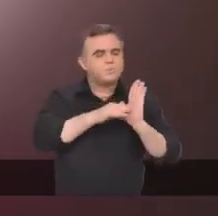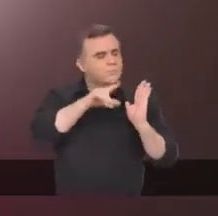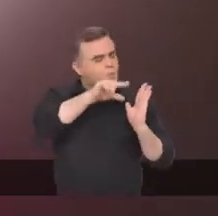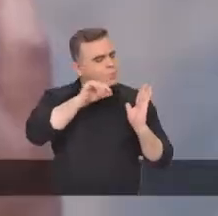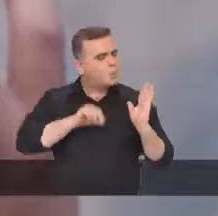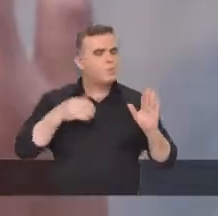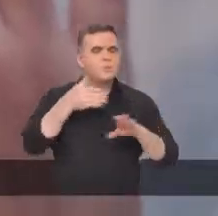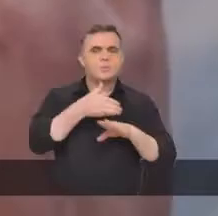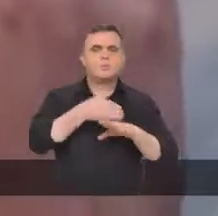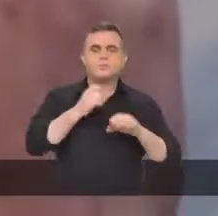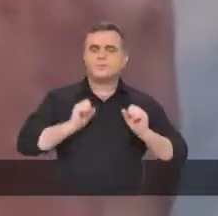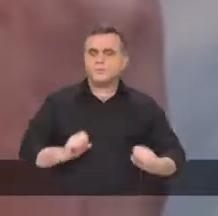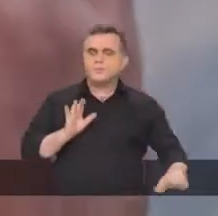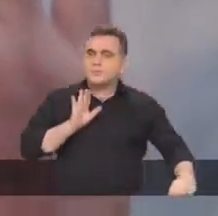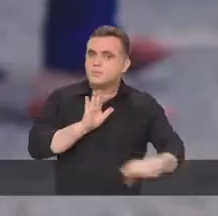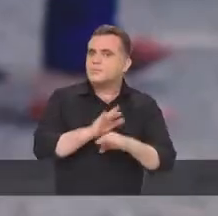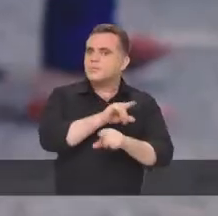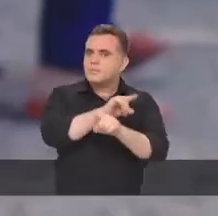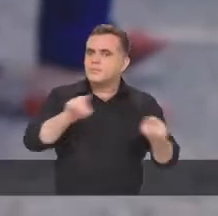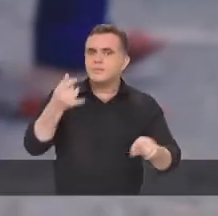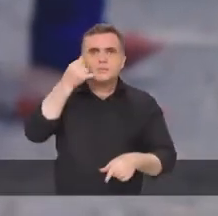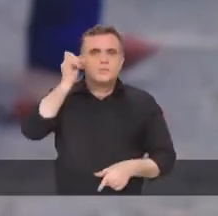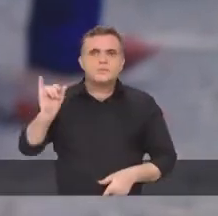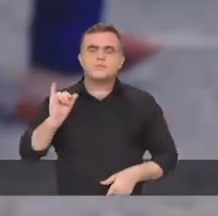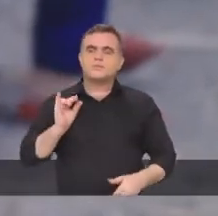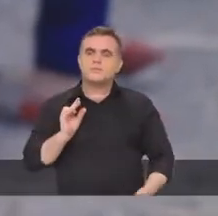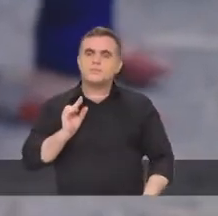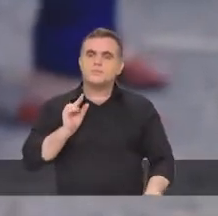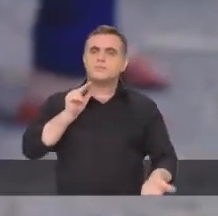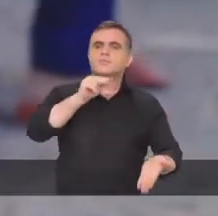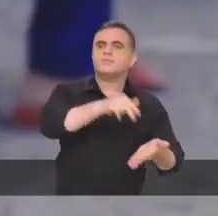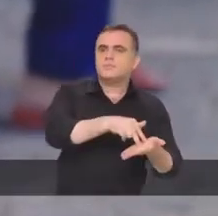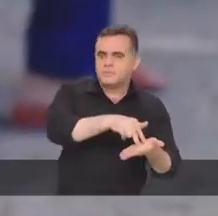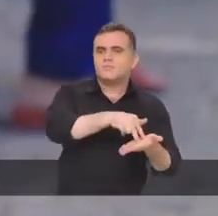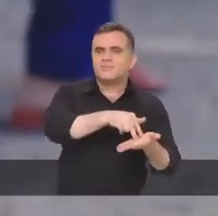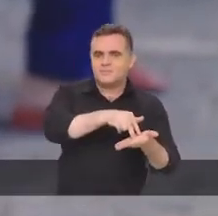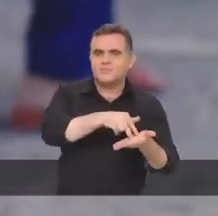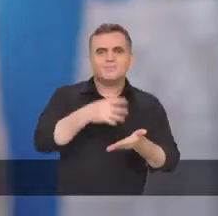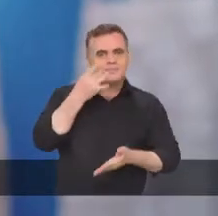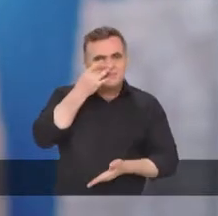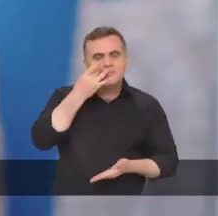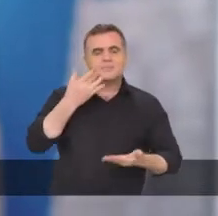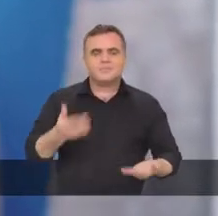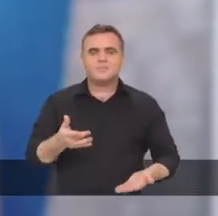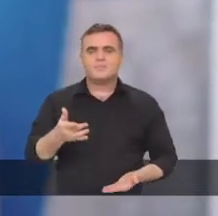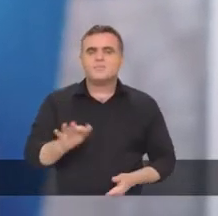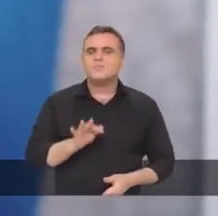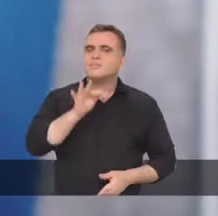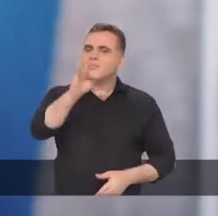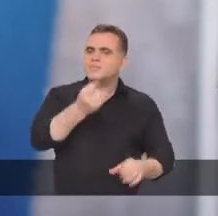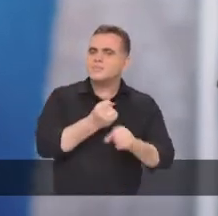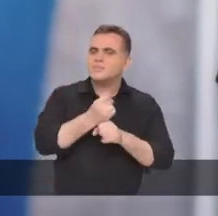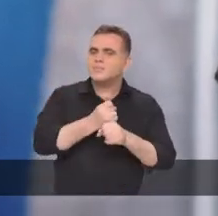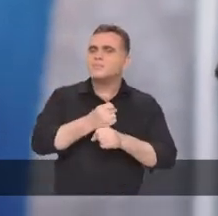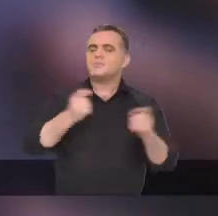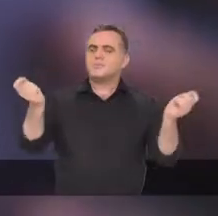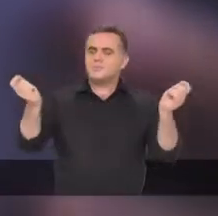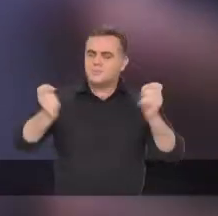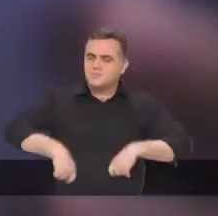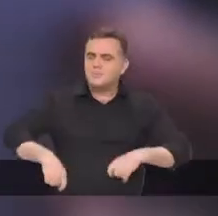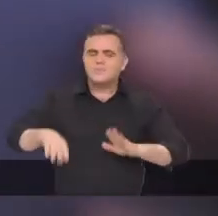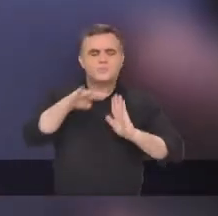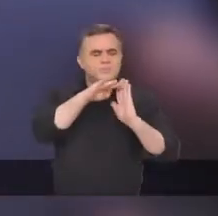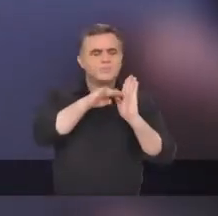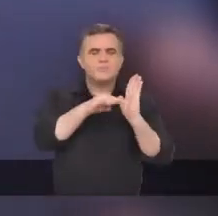online, trazendo mais conforto e evitando que você precise ir à Prefeitura. Nos próximos anos, todos os serviços